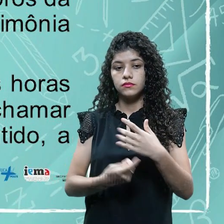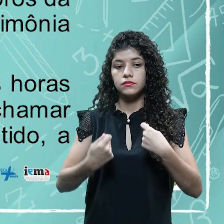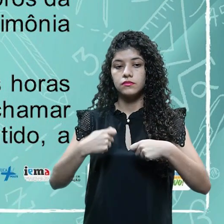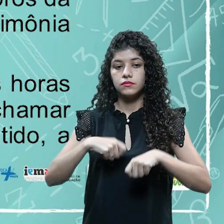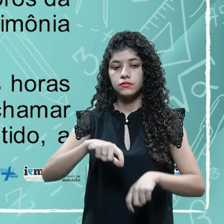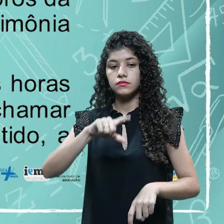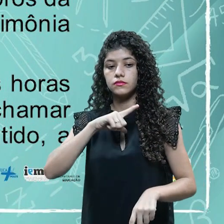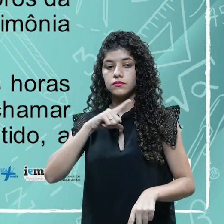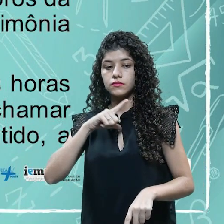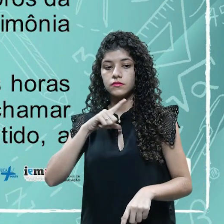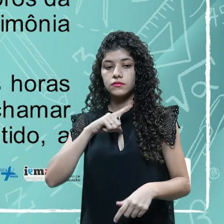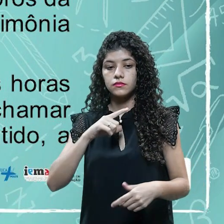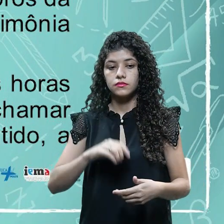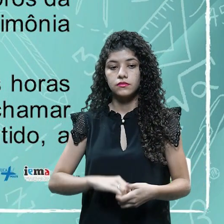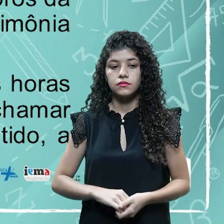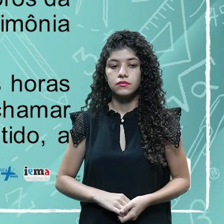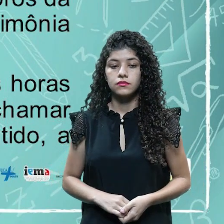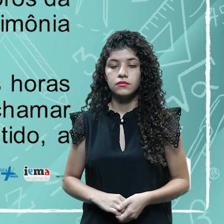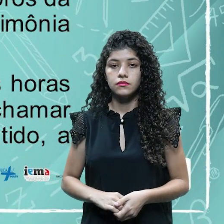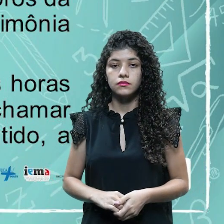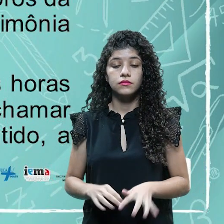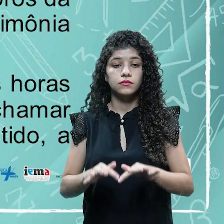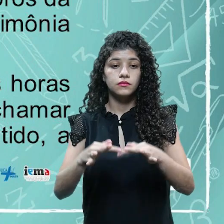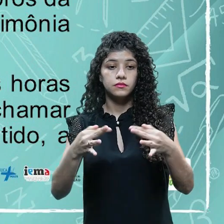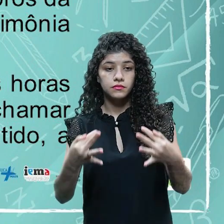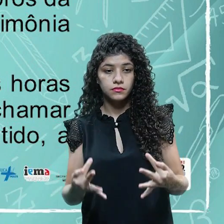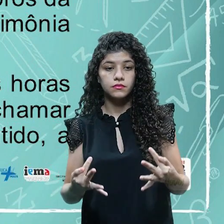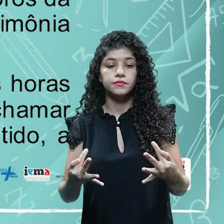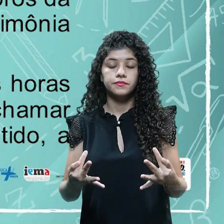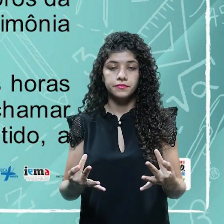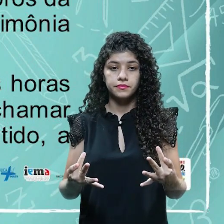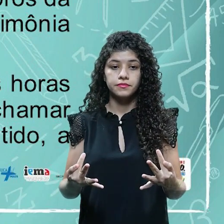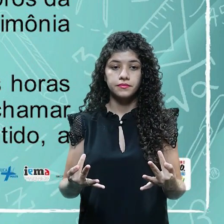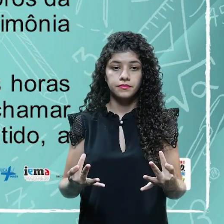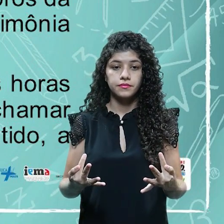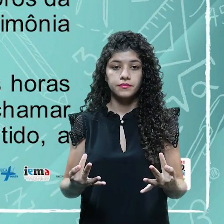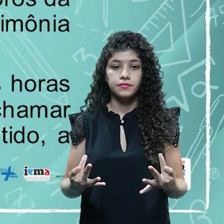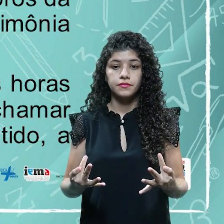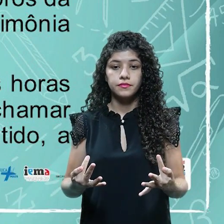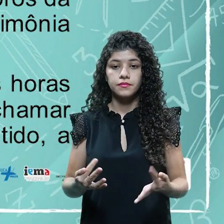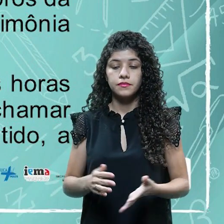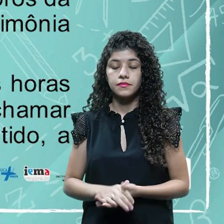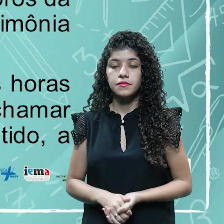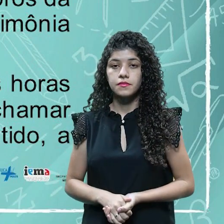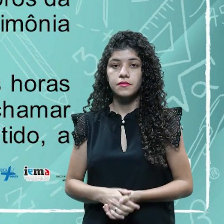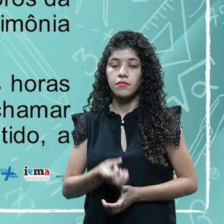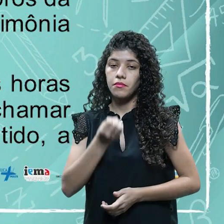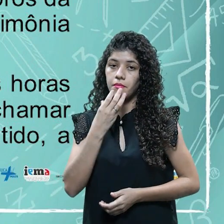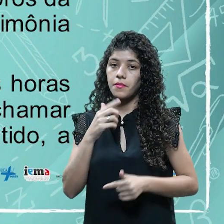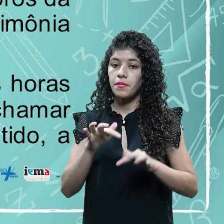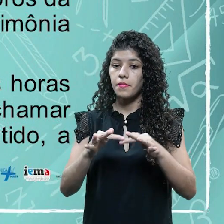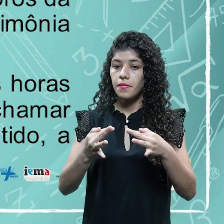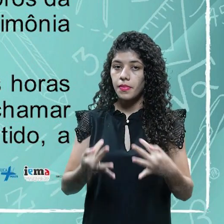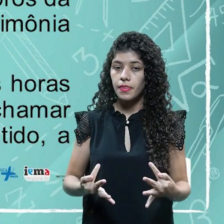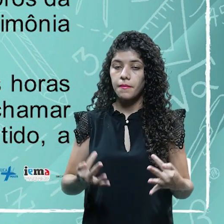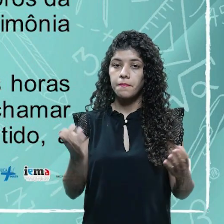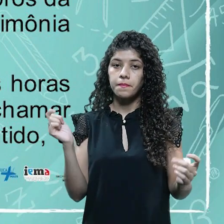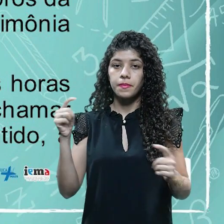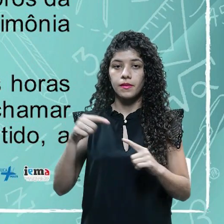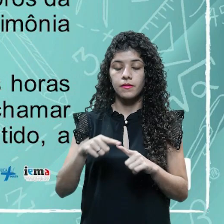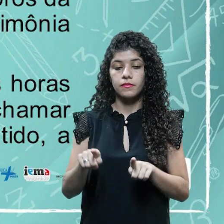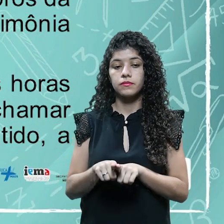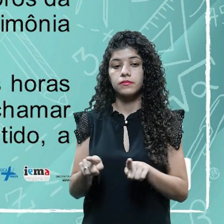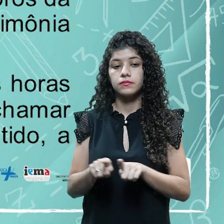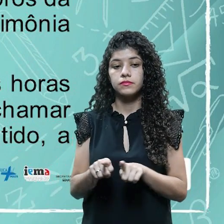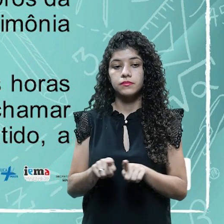ter em uma cerimônia é a simplicidade, né? É bom a gente ser simples o possível e o objetivo, né?